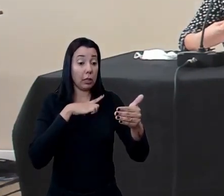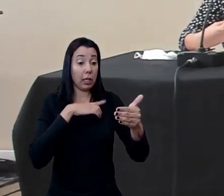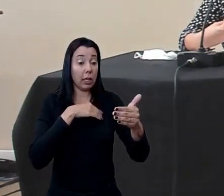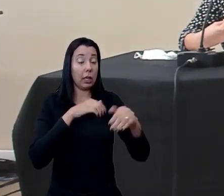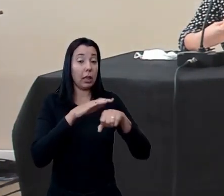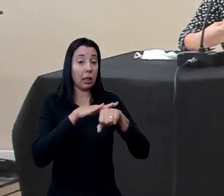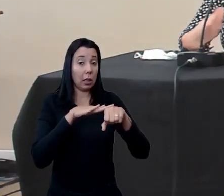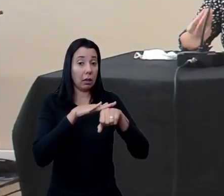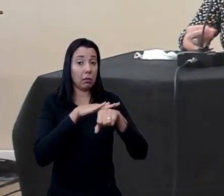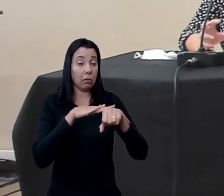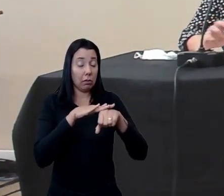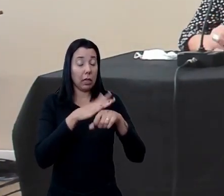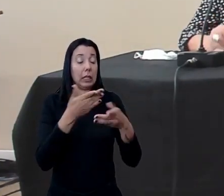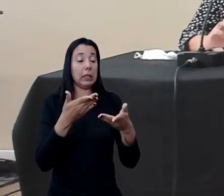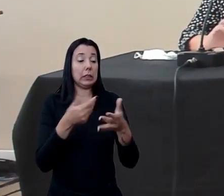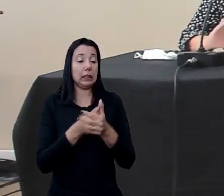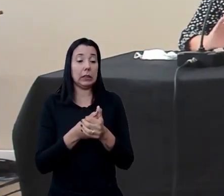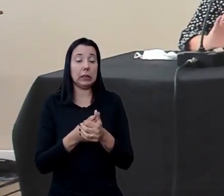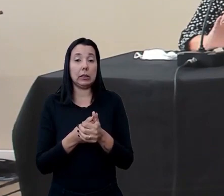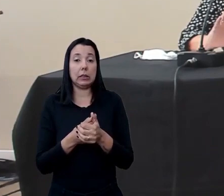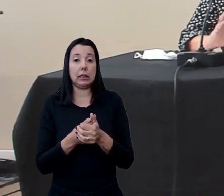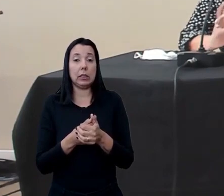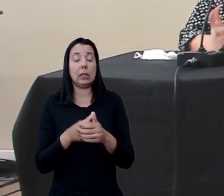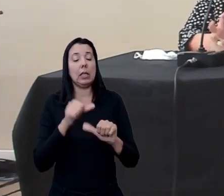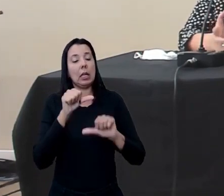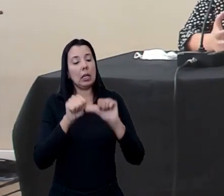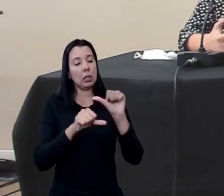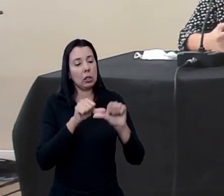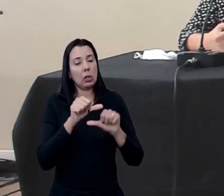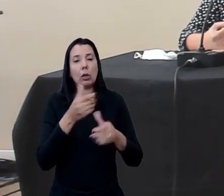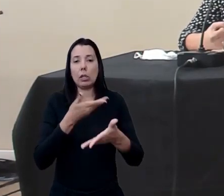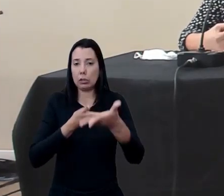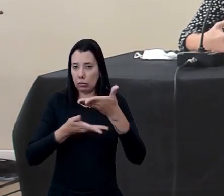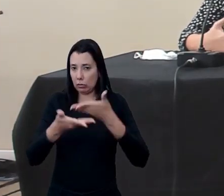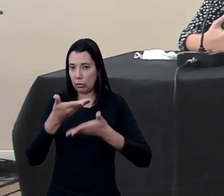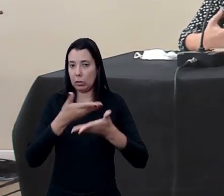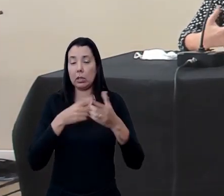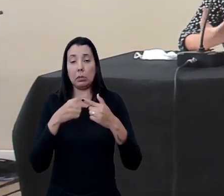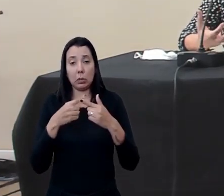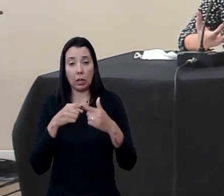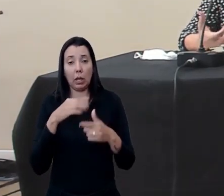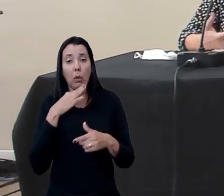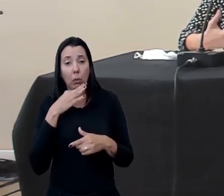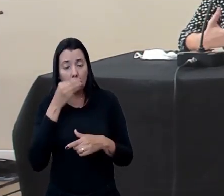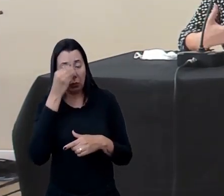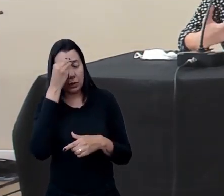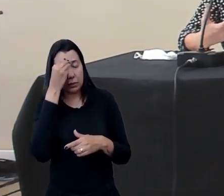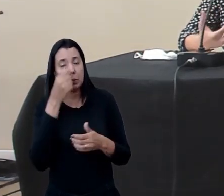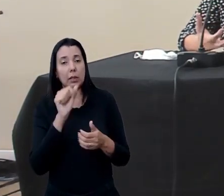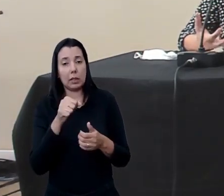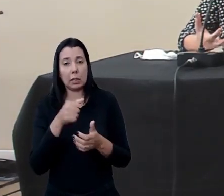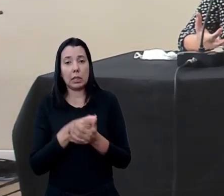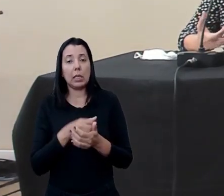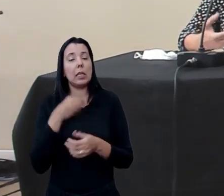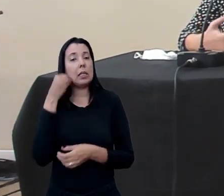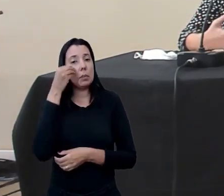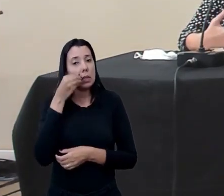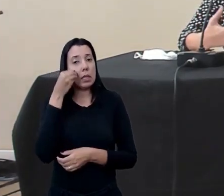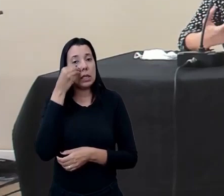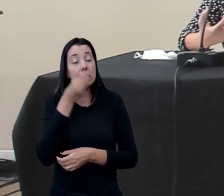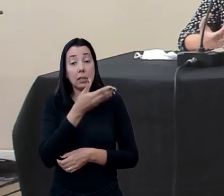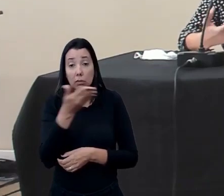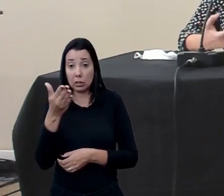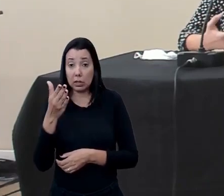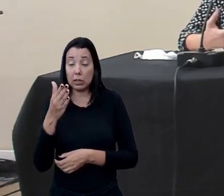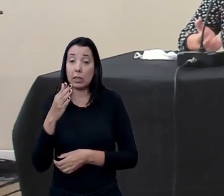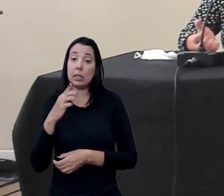diálogo na dialogia na troca entre vocês porque o conhecimento as experiências que